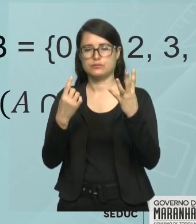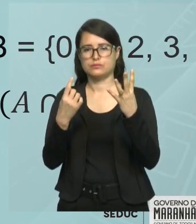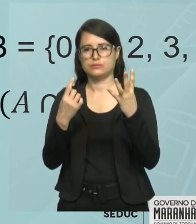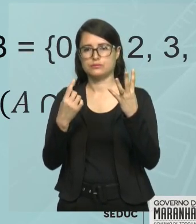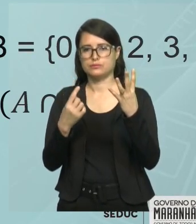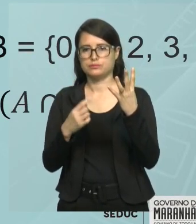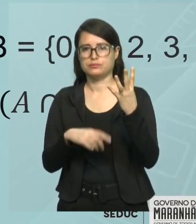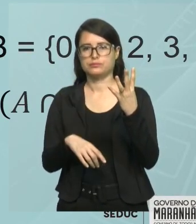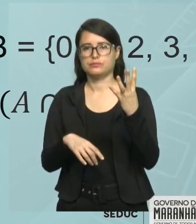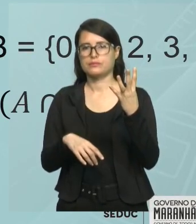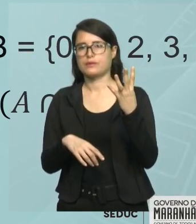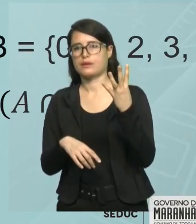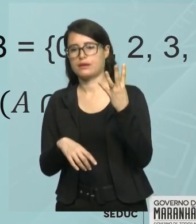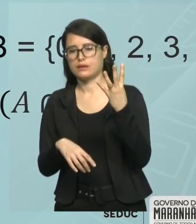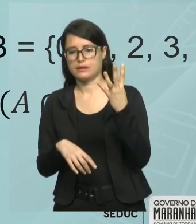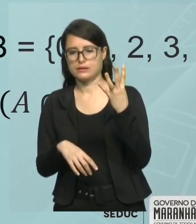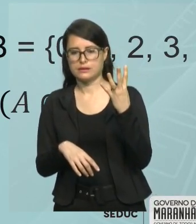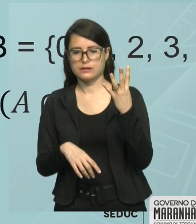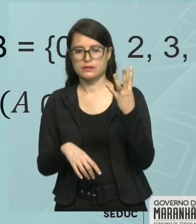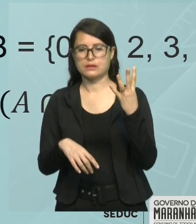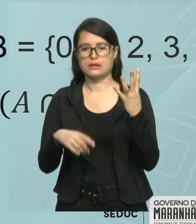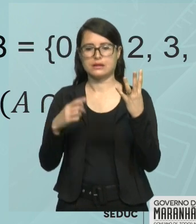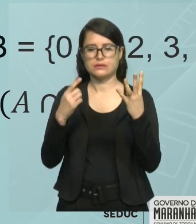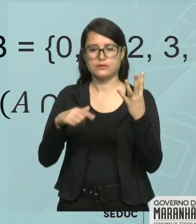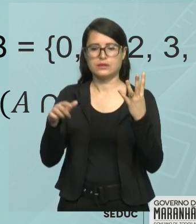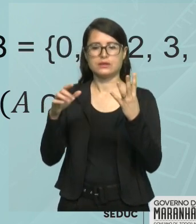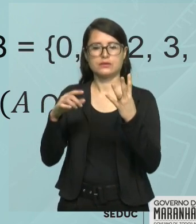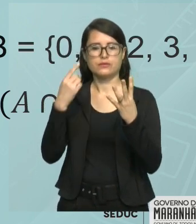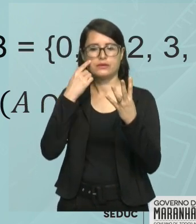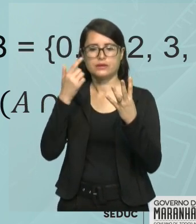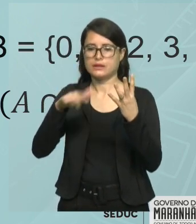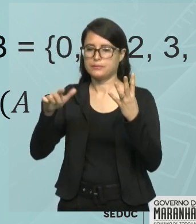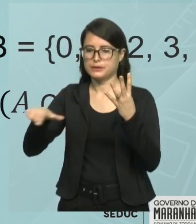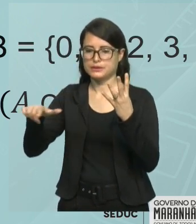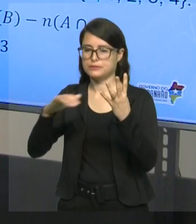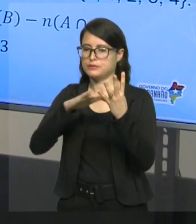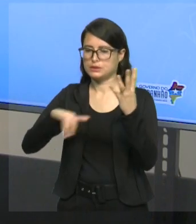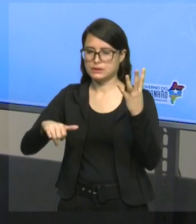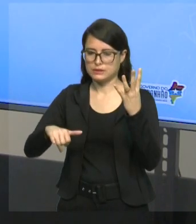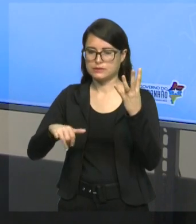eu não preciso ir lá conferir, eu posso ter a fórmula que eu calculo isso, beleza?